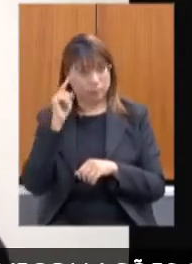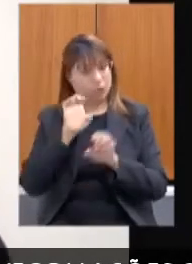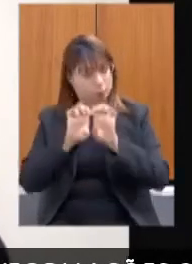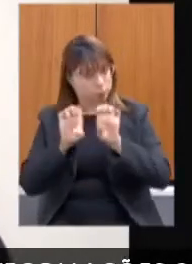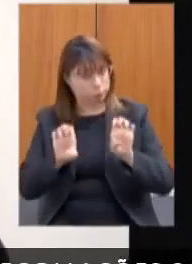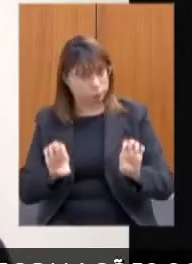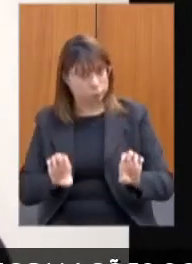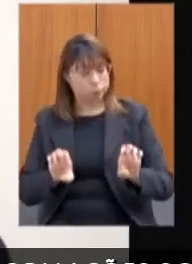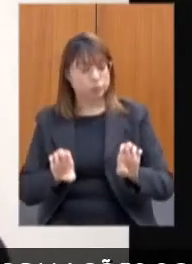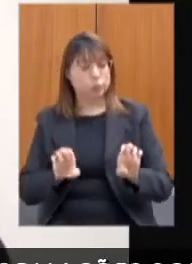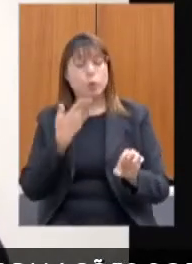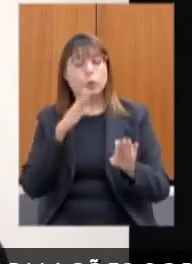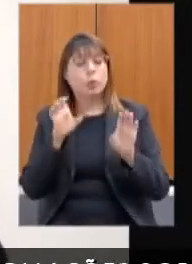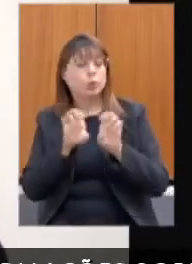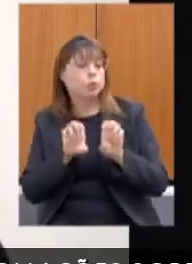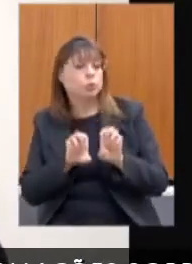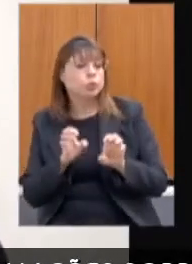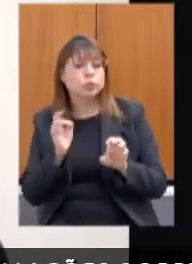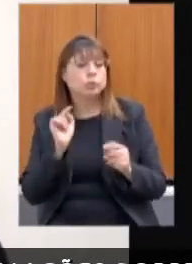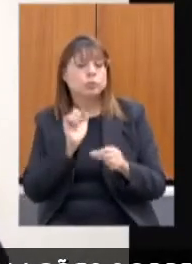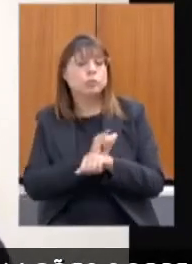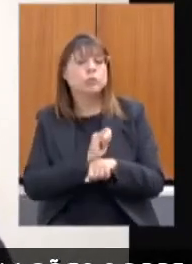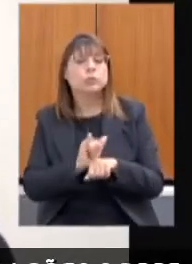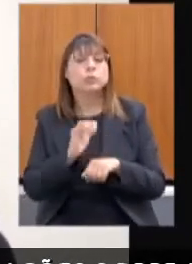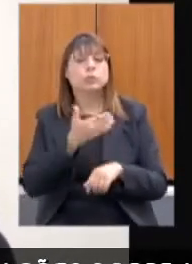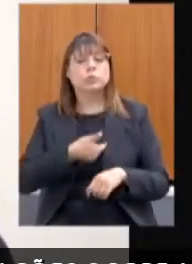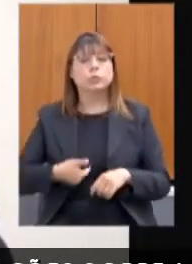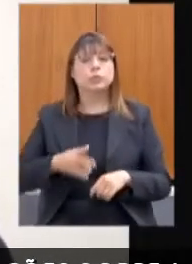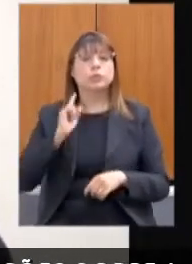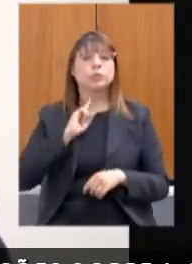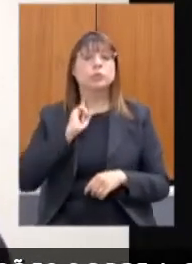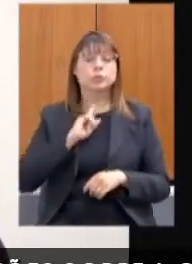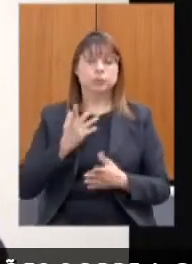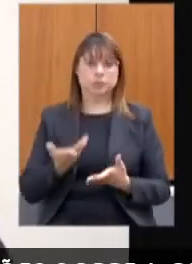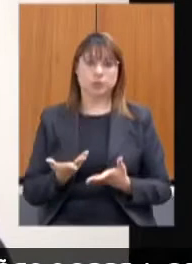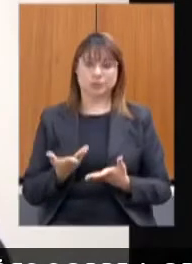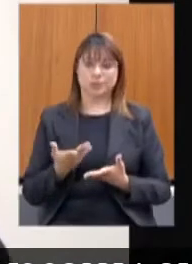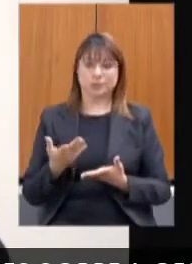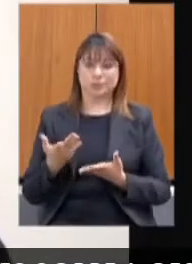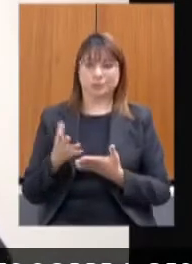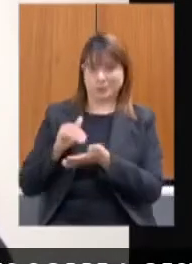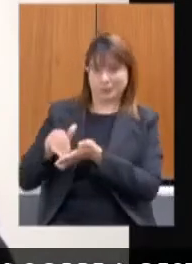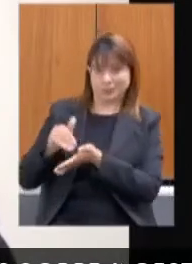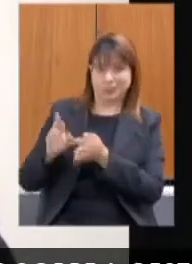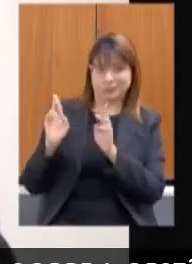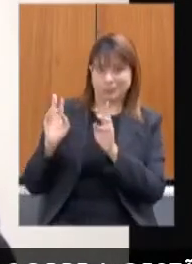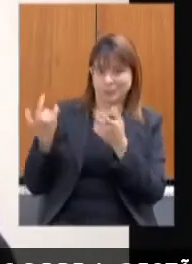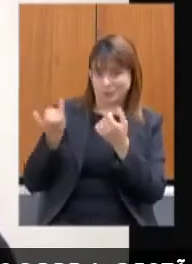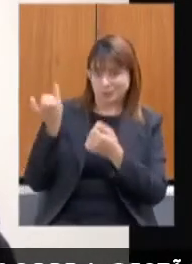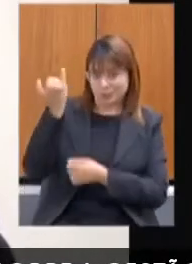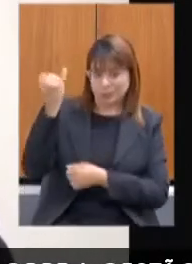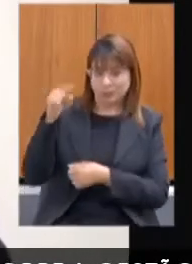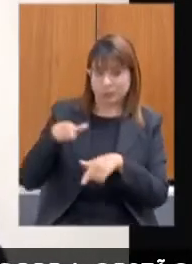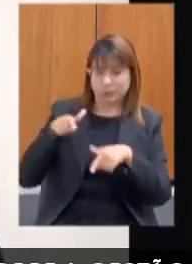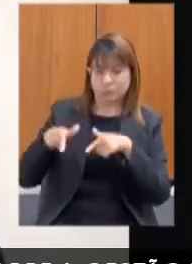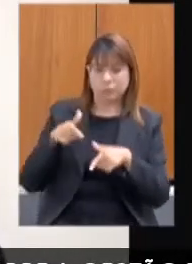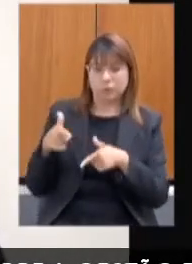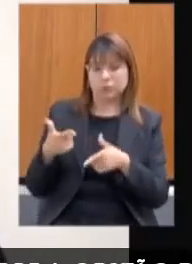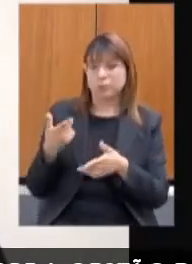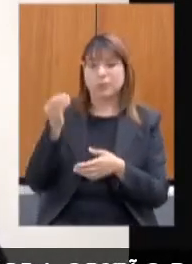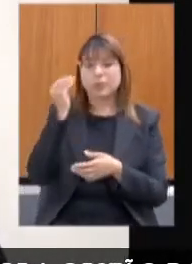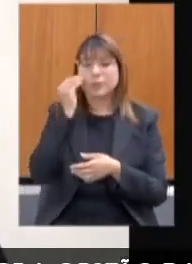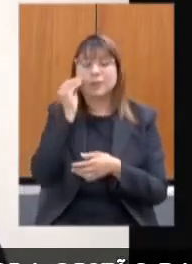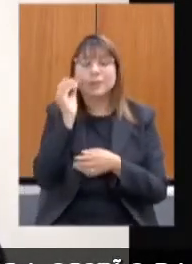do governo de Minas, que tem na secretaria um papel fundamental de atenuar estes efeitos?